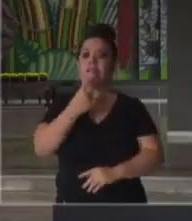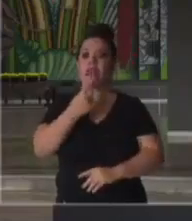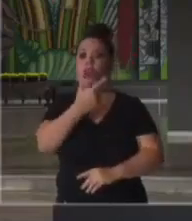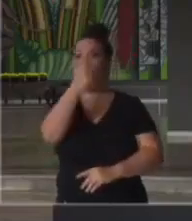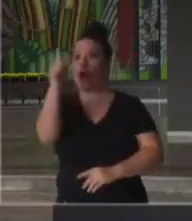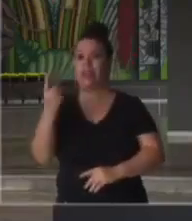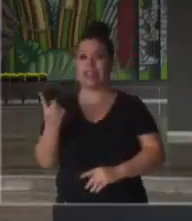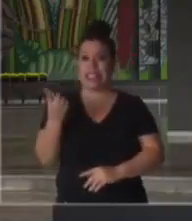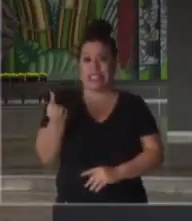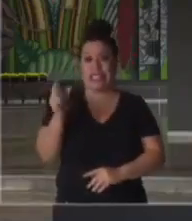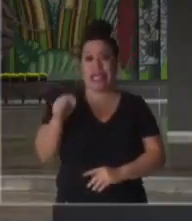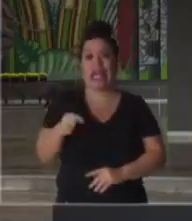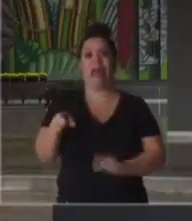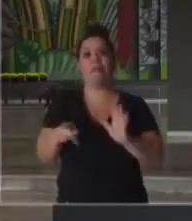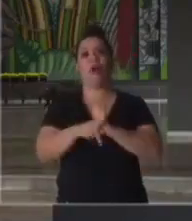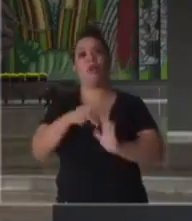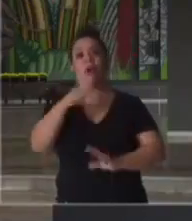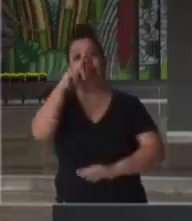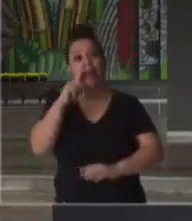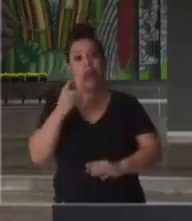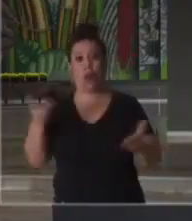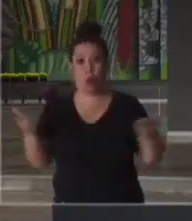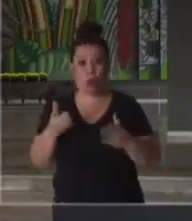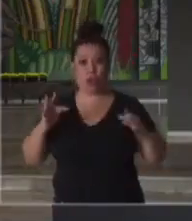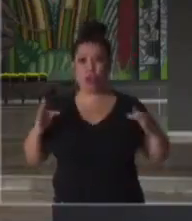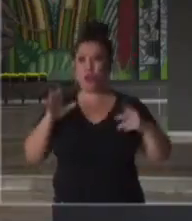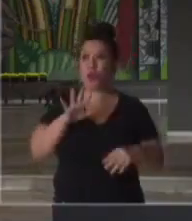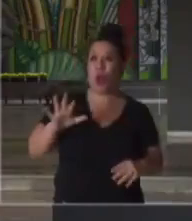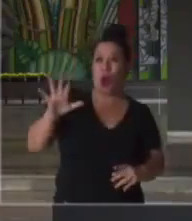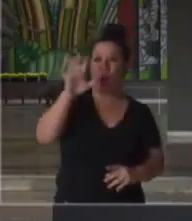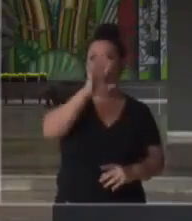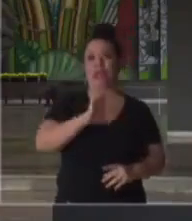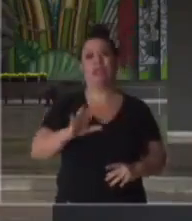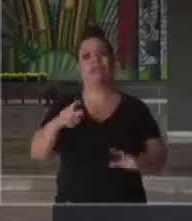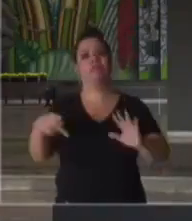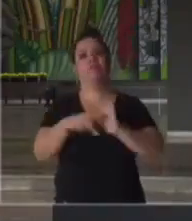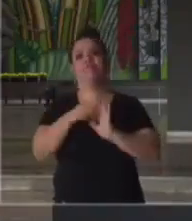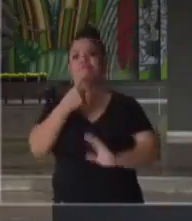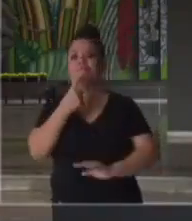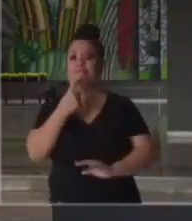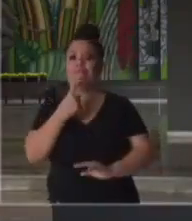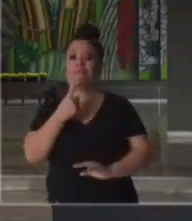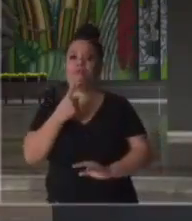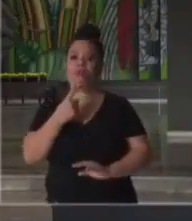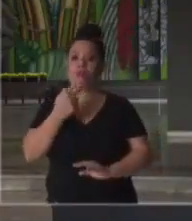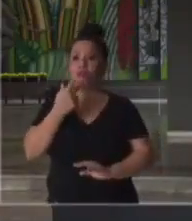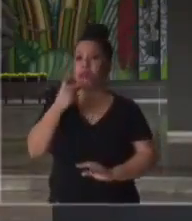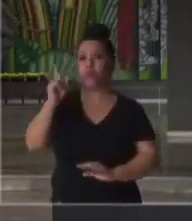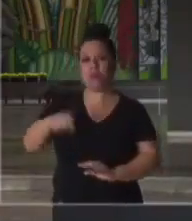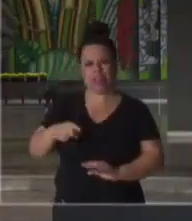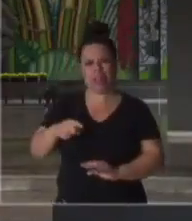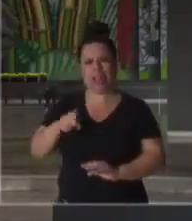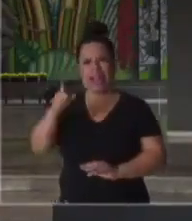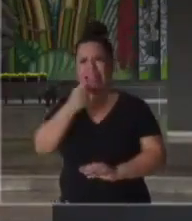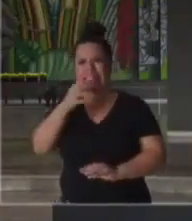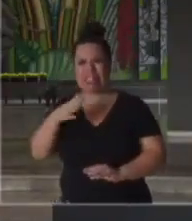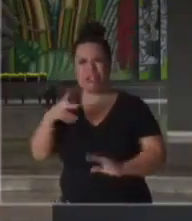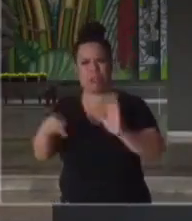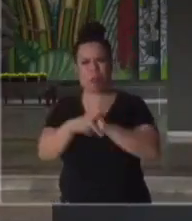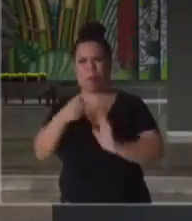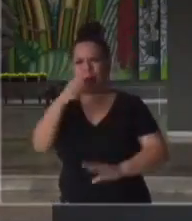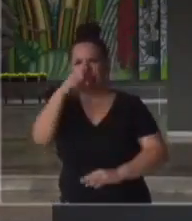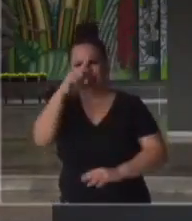16 no amarelo. Hoje, todos estamos no vermelho. Ainda dizem, mas a Baixada está no amarelo? Não,